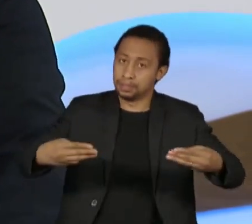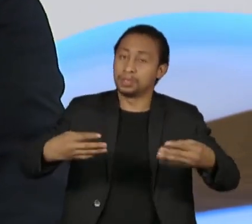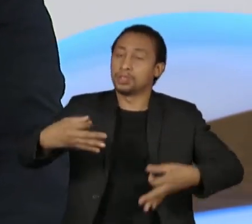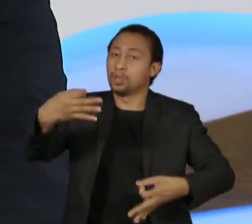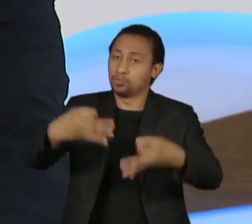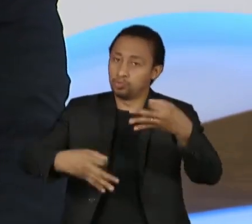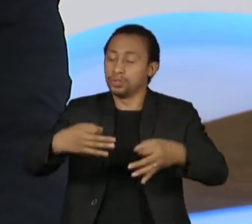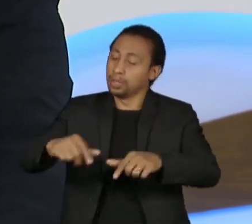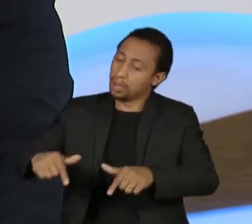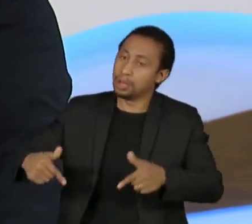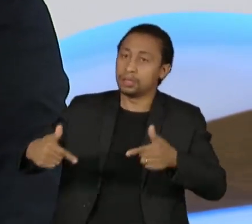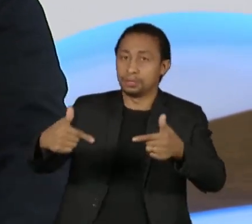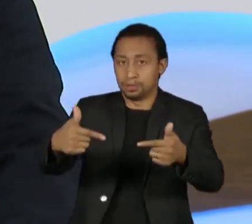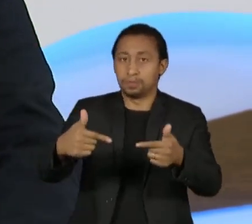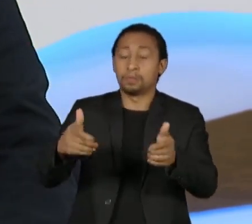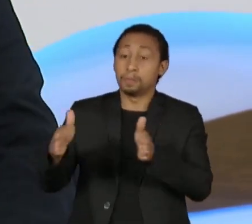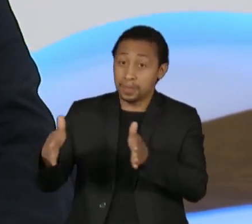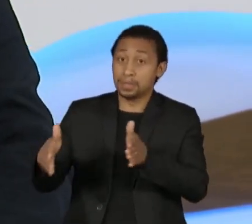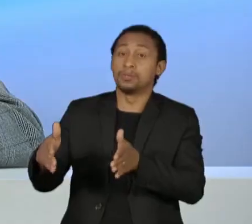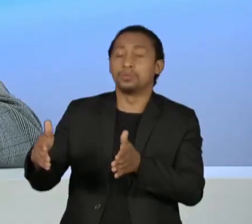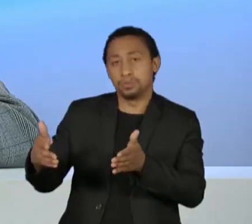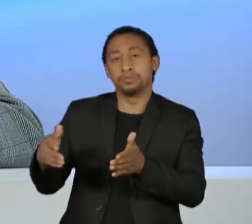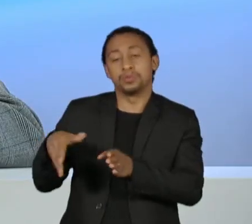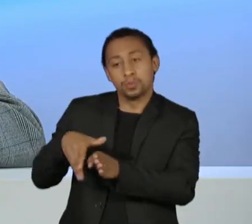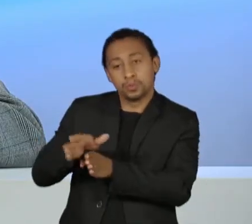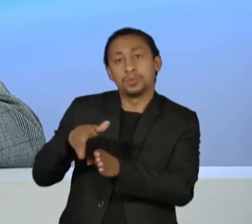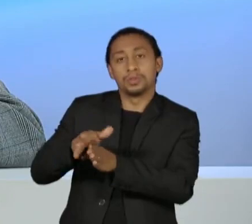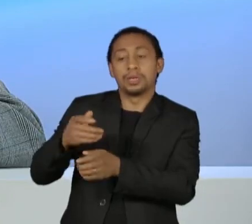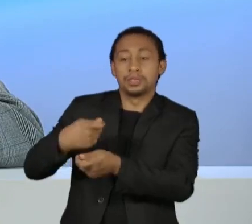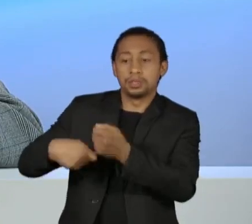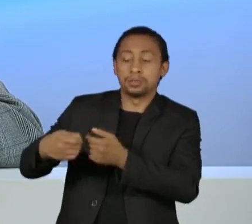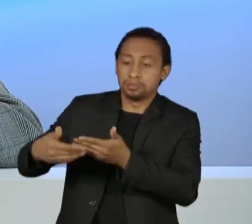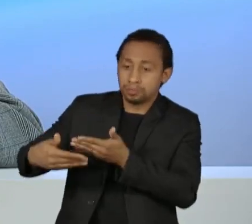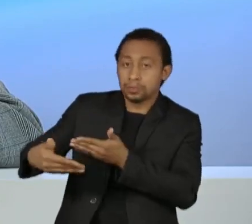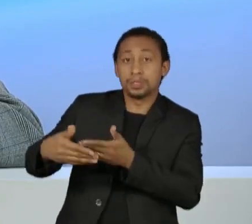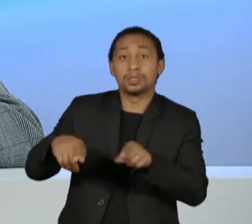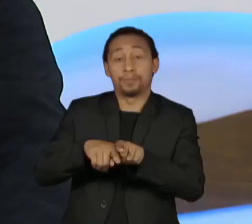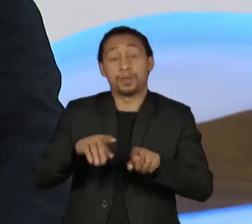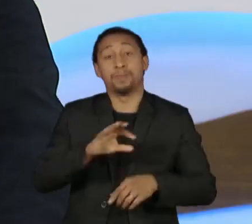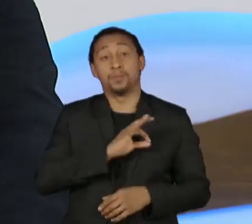gestão, como também como orientação administrativa à Polícia Federal, que estará sob nosso comando.